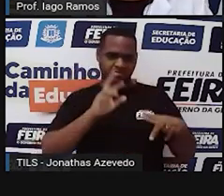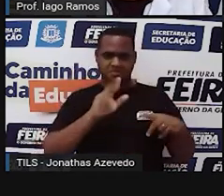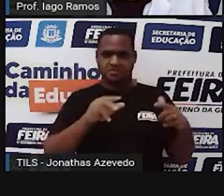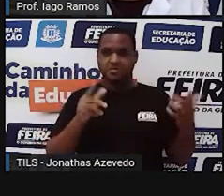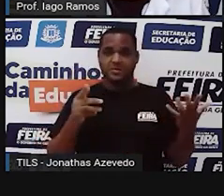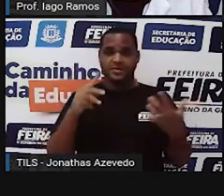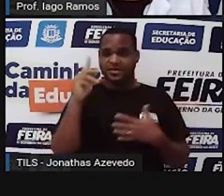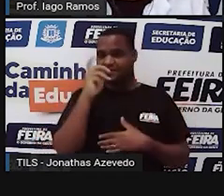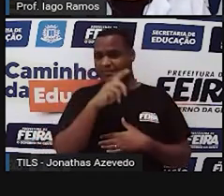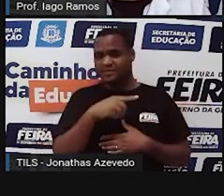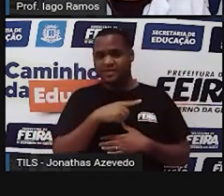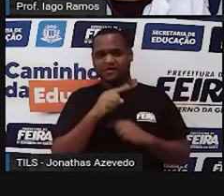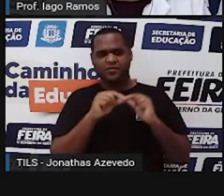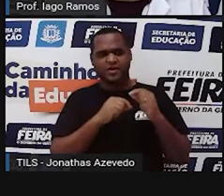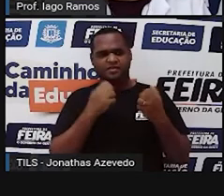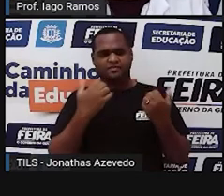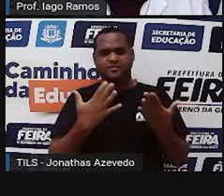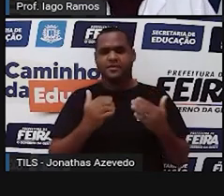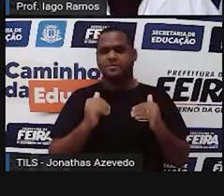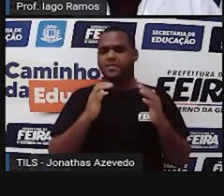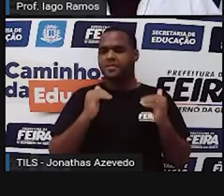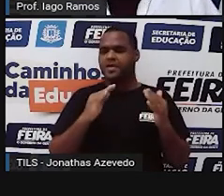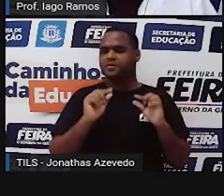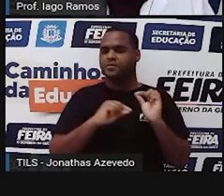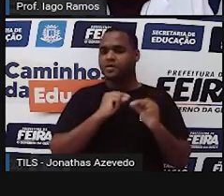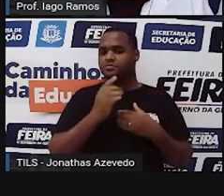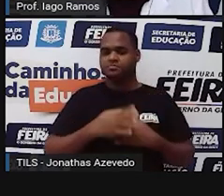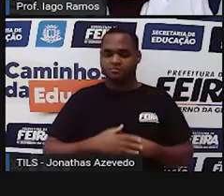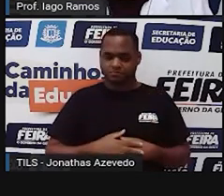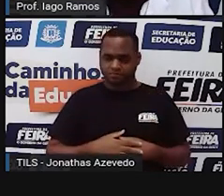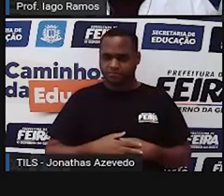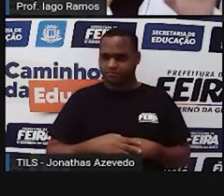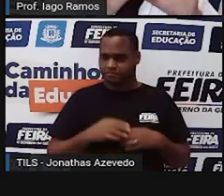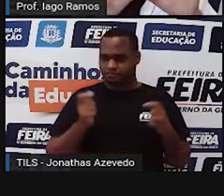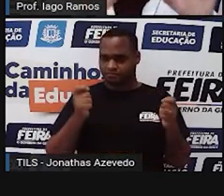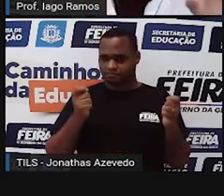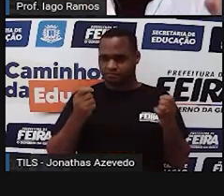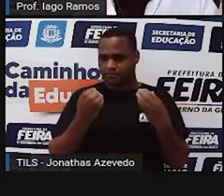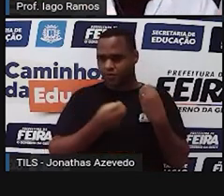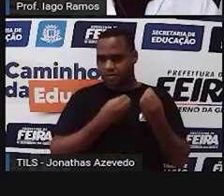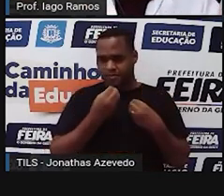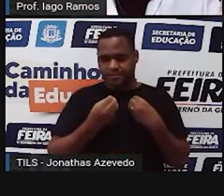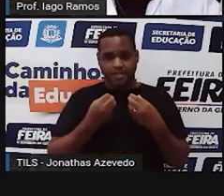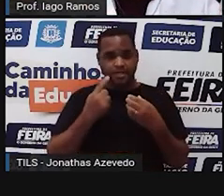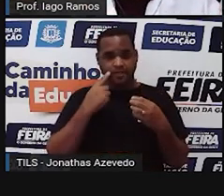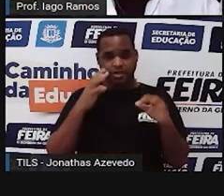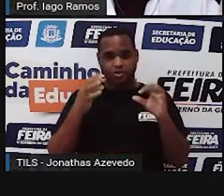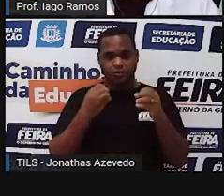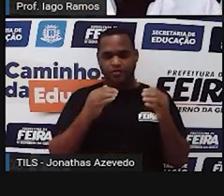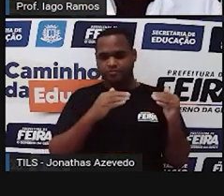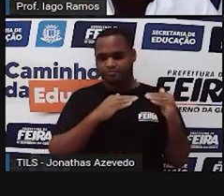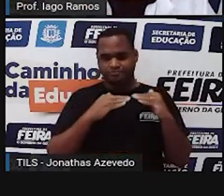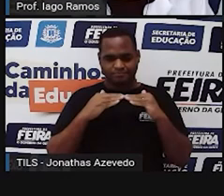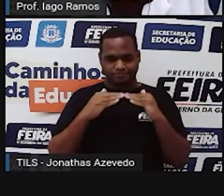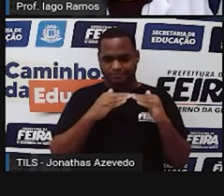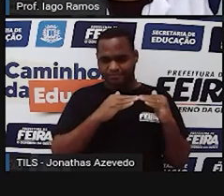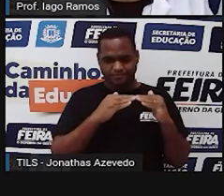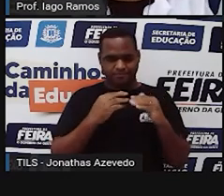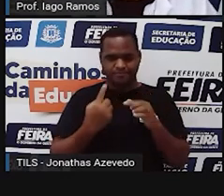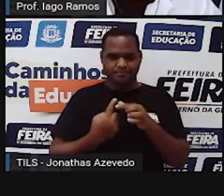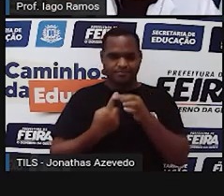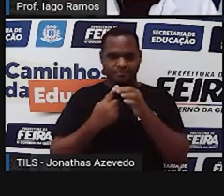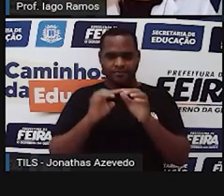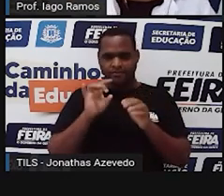a gente saber onde é que tem o maior volume. A gente só vai saber se todas estiverem usando a mesma unidade.